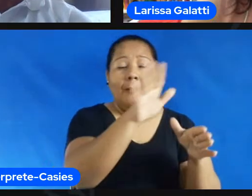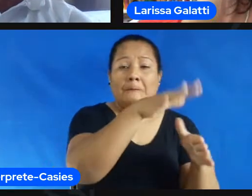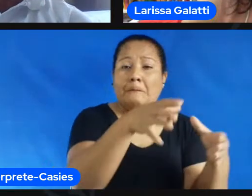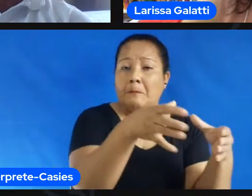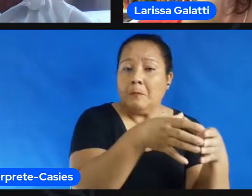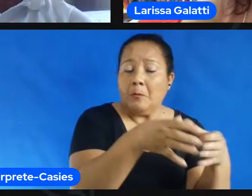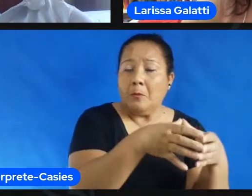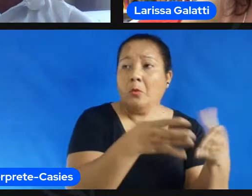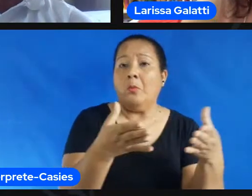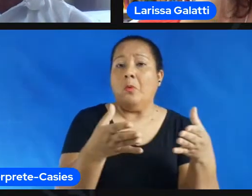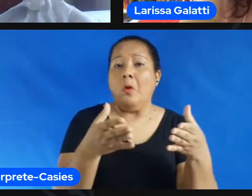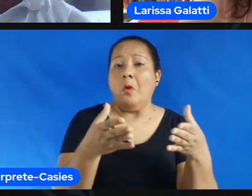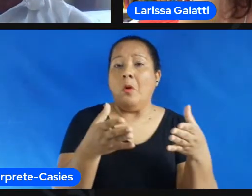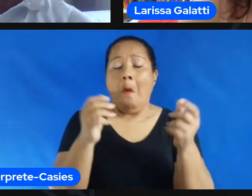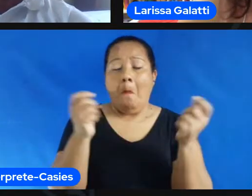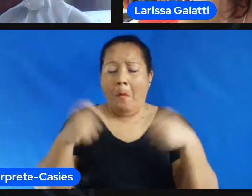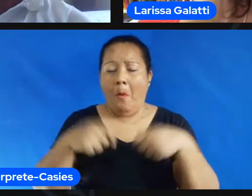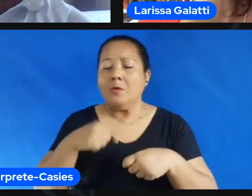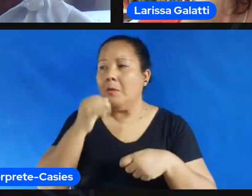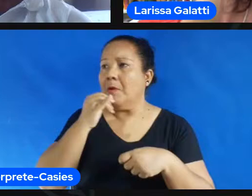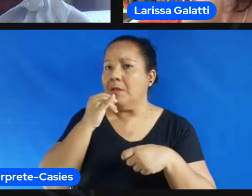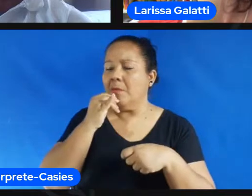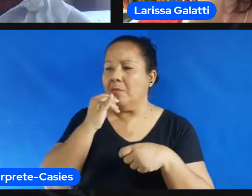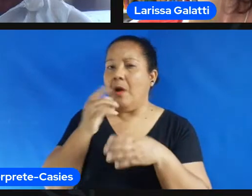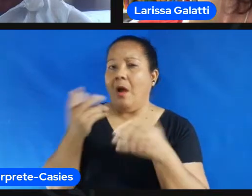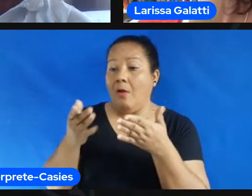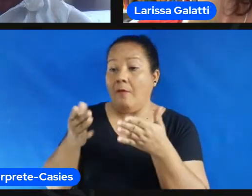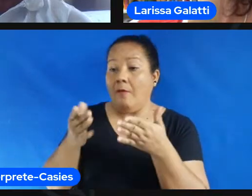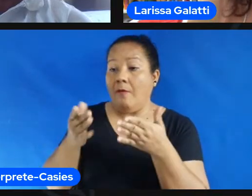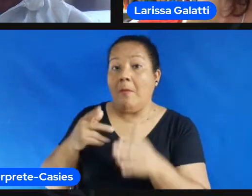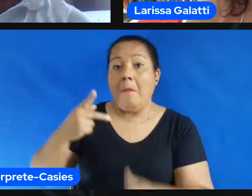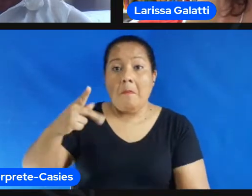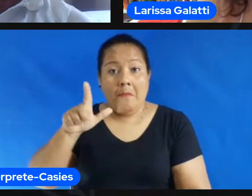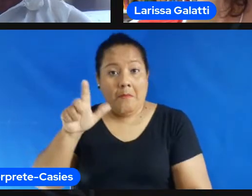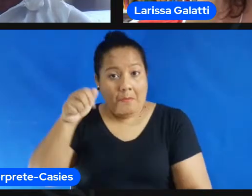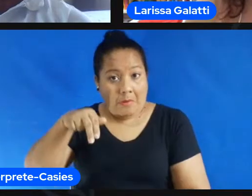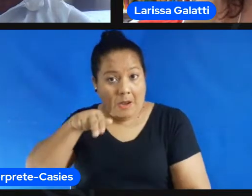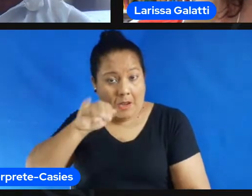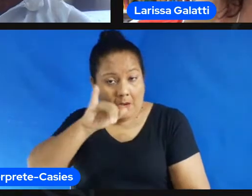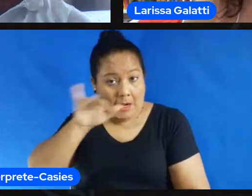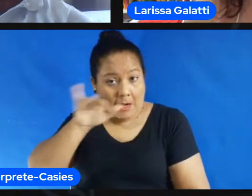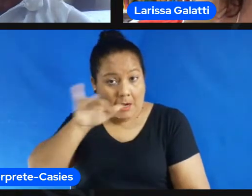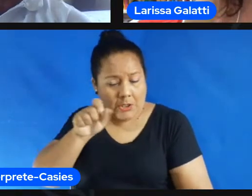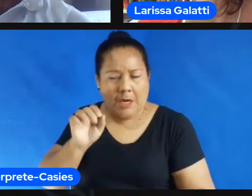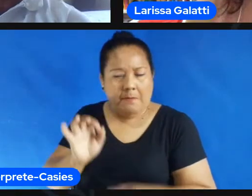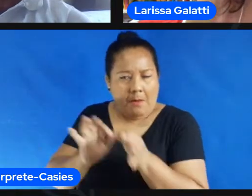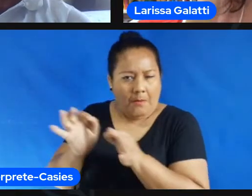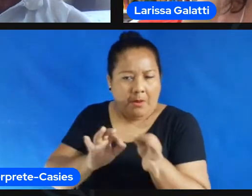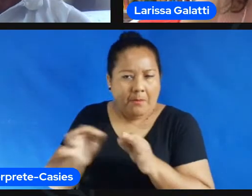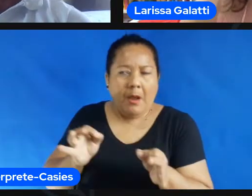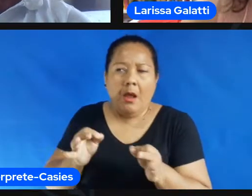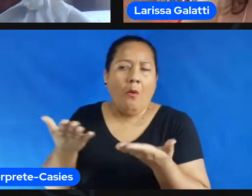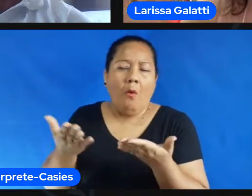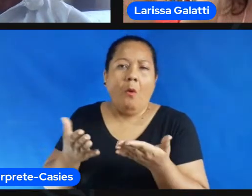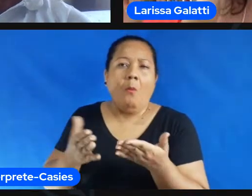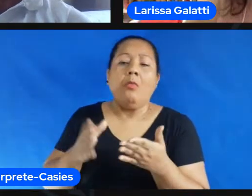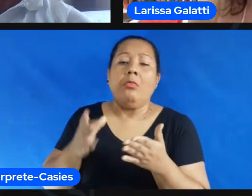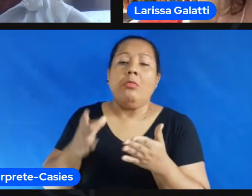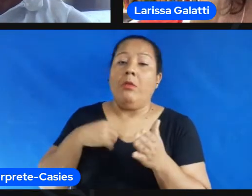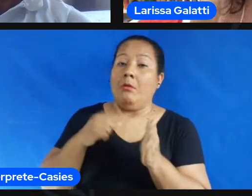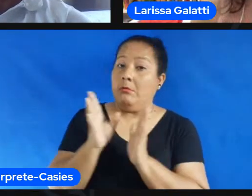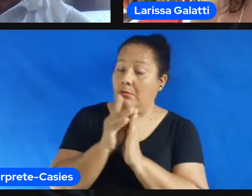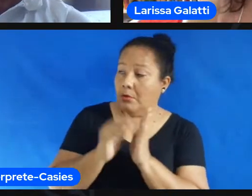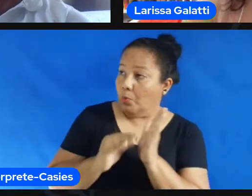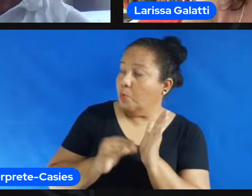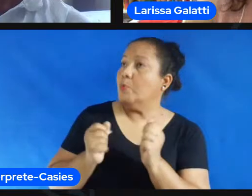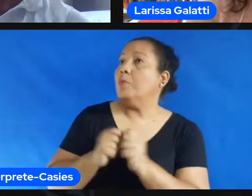será que eu posso sentar com alguém vamos fazer diferente essa semana a gente tem aqui um currículo conteúdo perspectivas a gente não tá de louco né fazendo